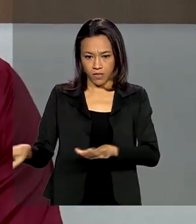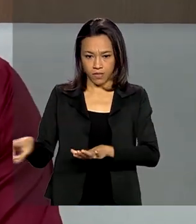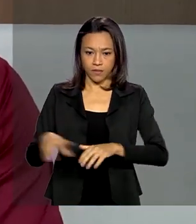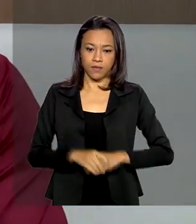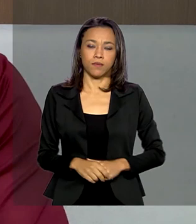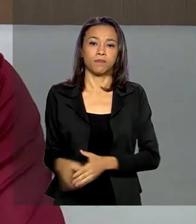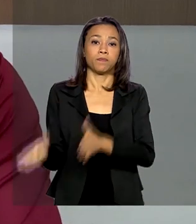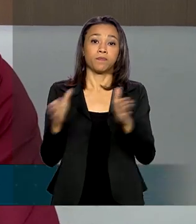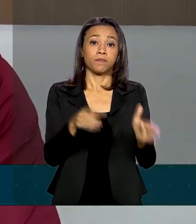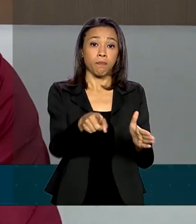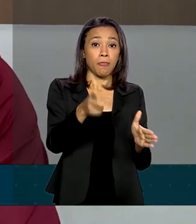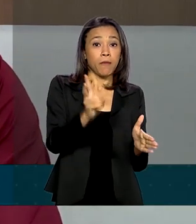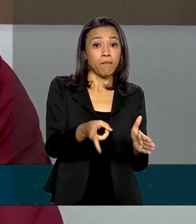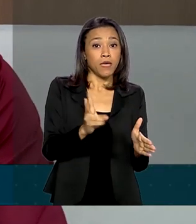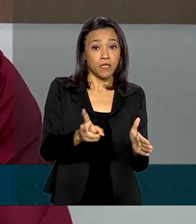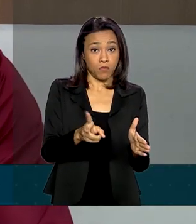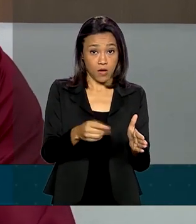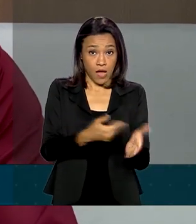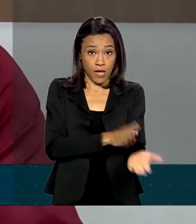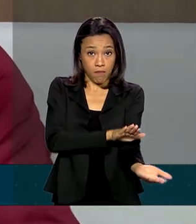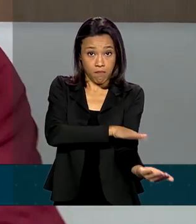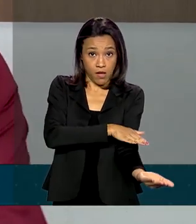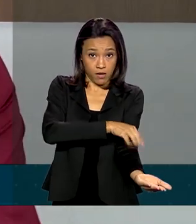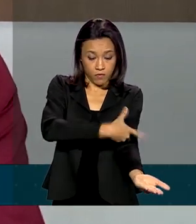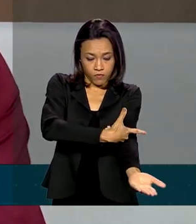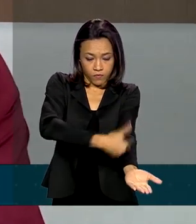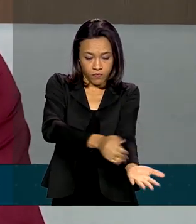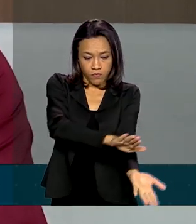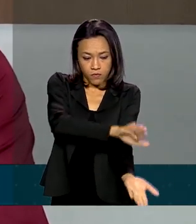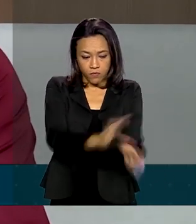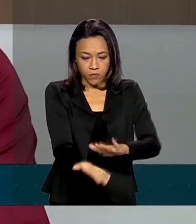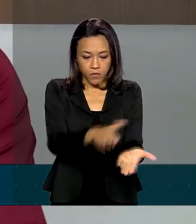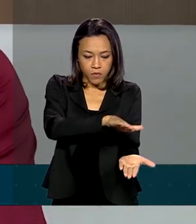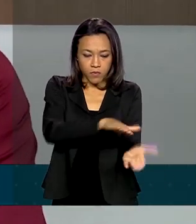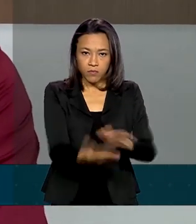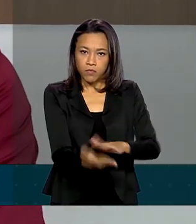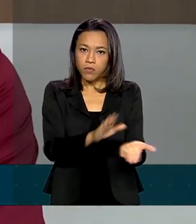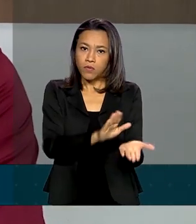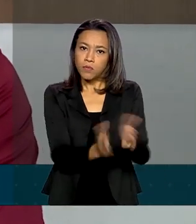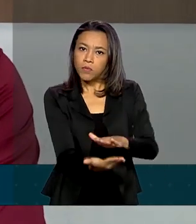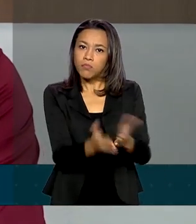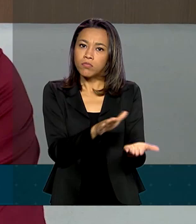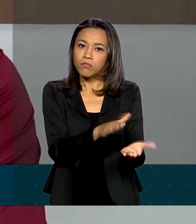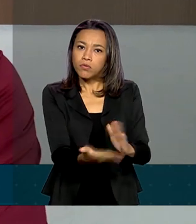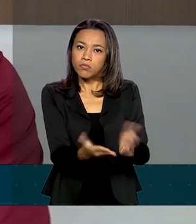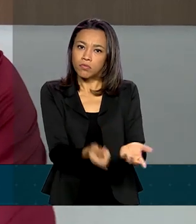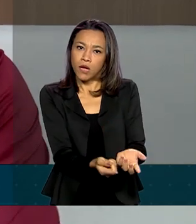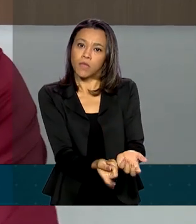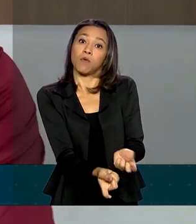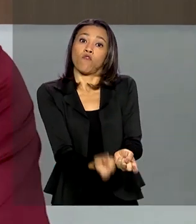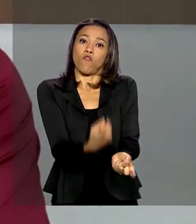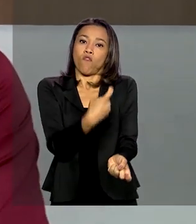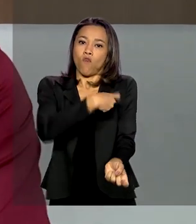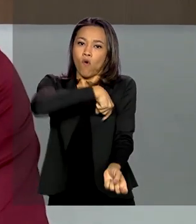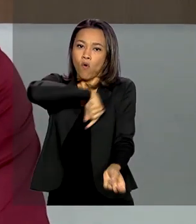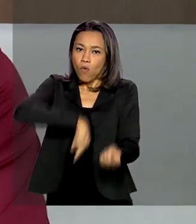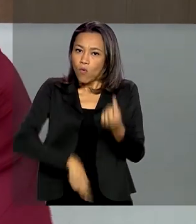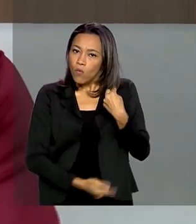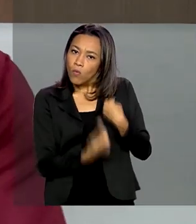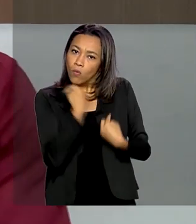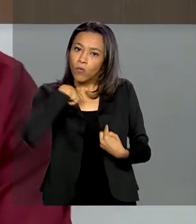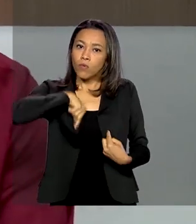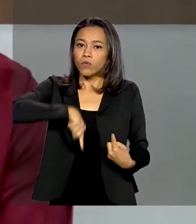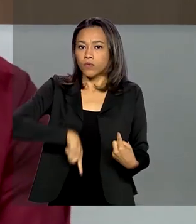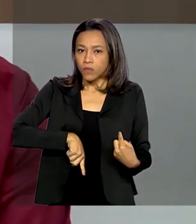mesma forma que a máquina de hemodiálise faz a filtragem do sangue do paciente fora do